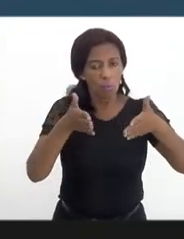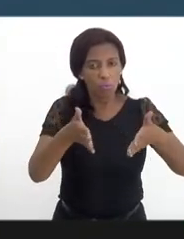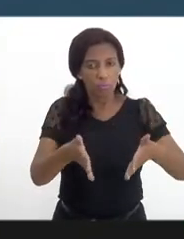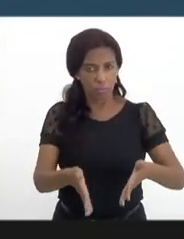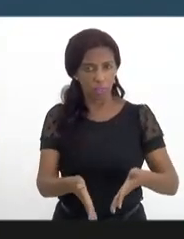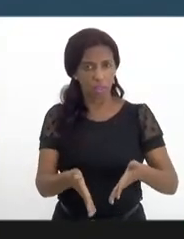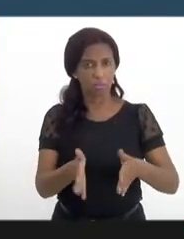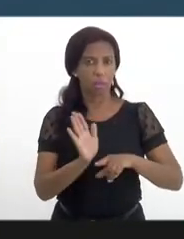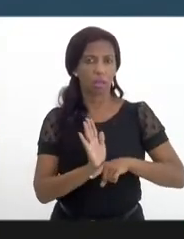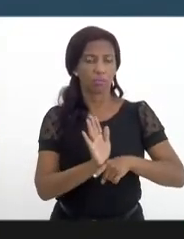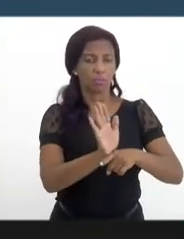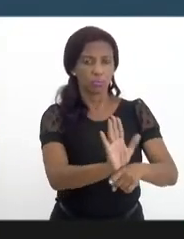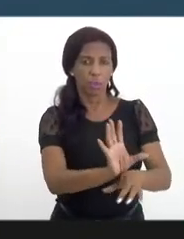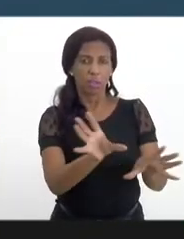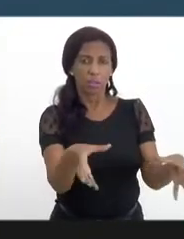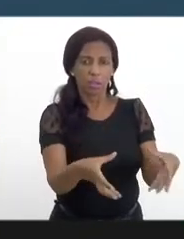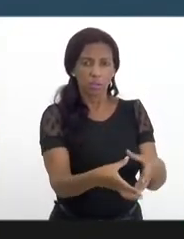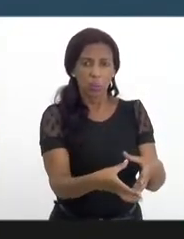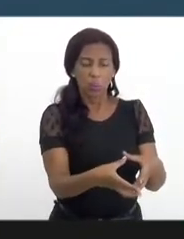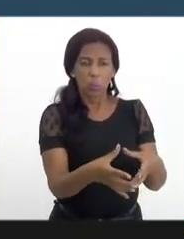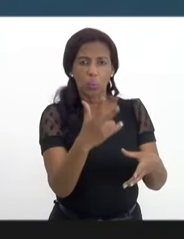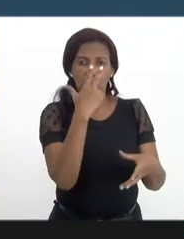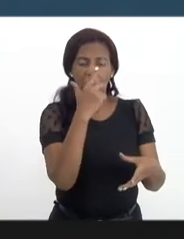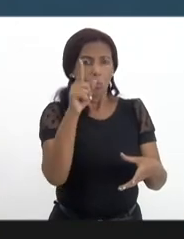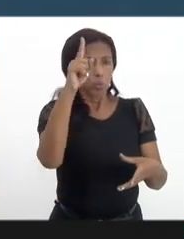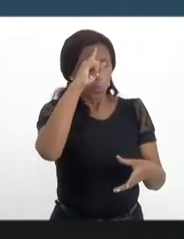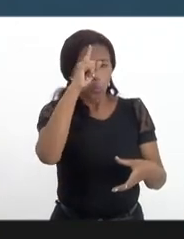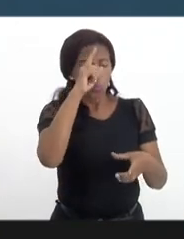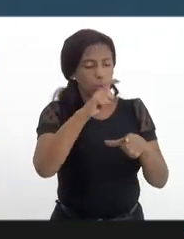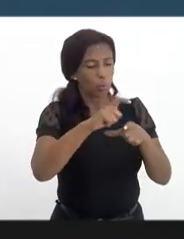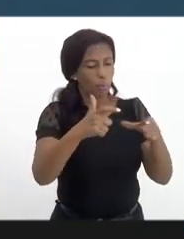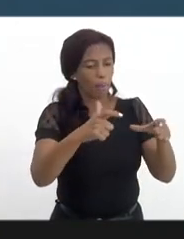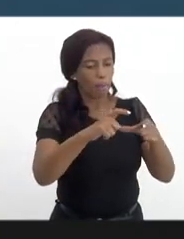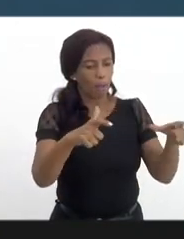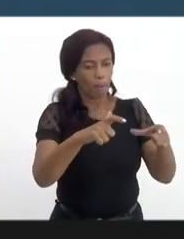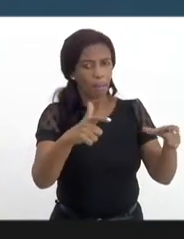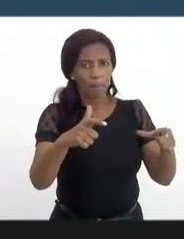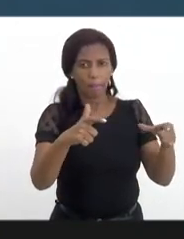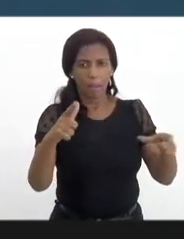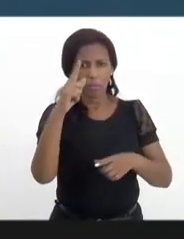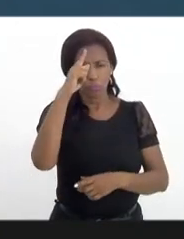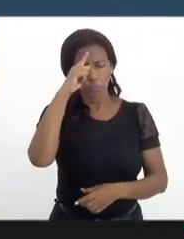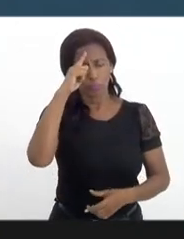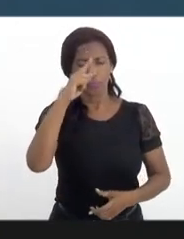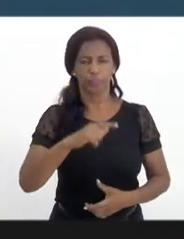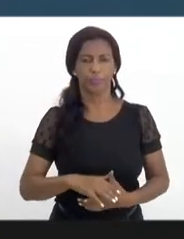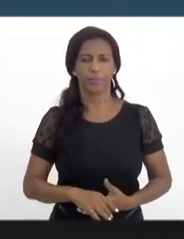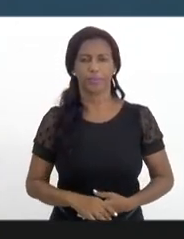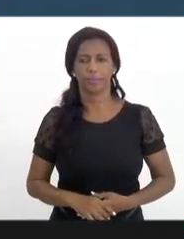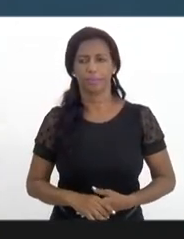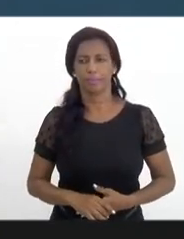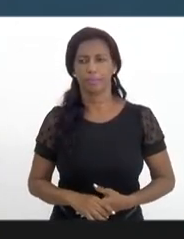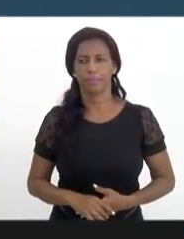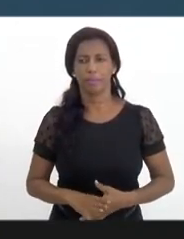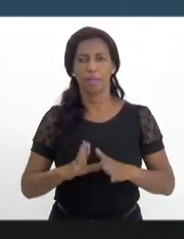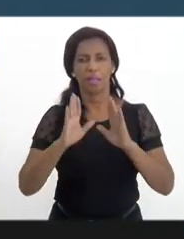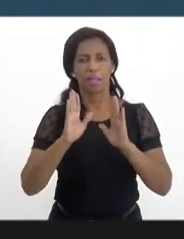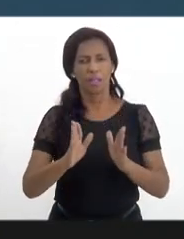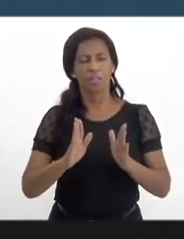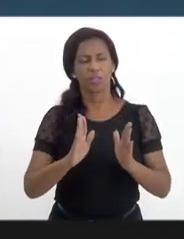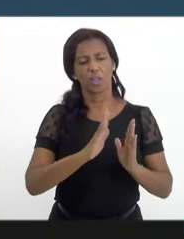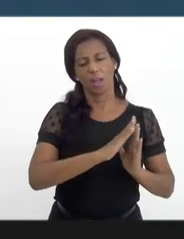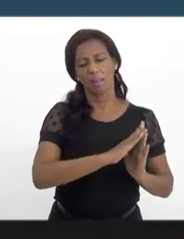atender essa demanda que é crescente diária. Ela cresce todo dia. Já passou